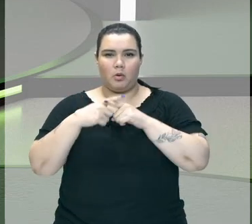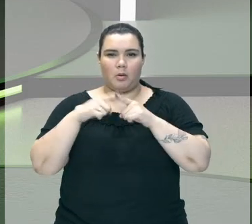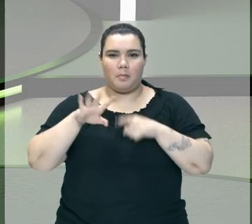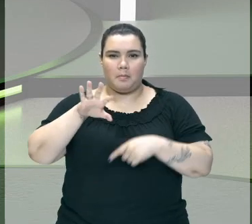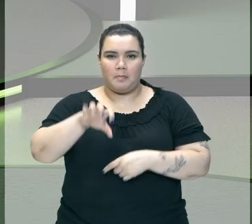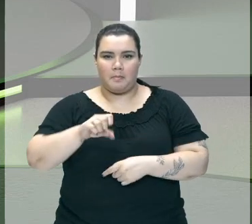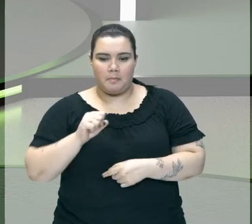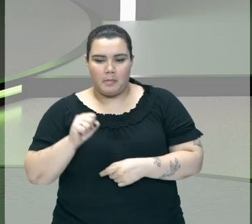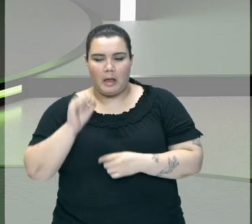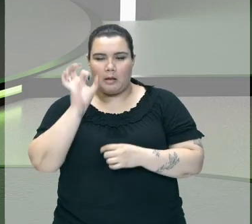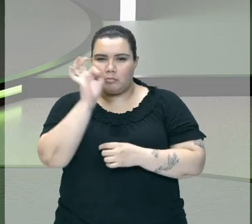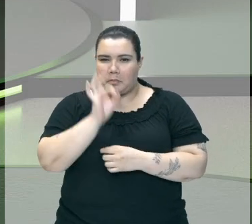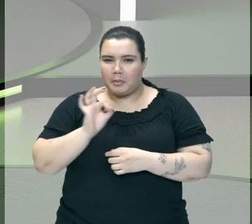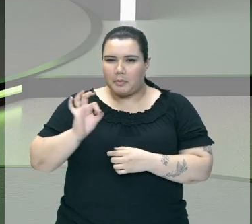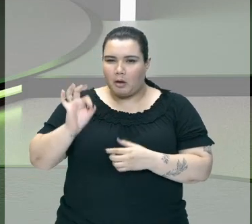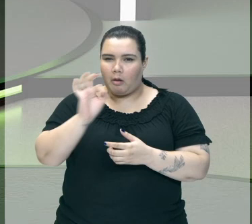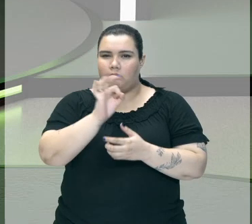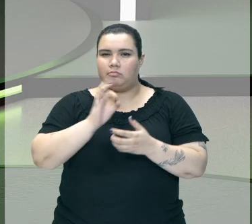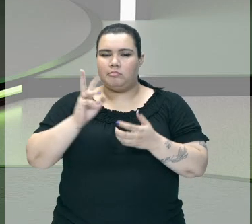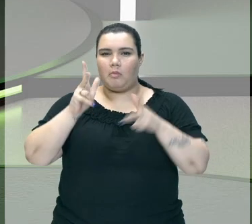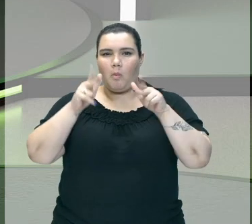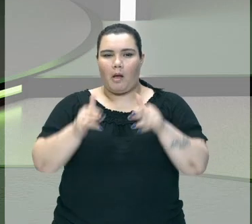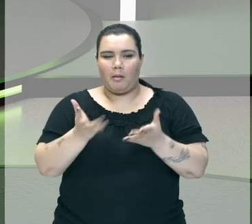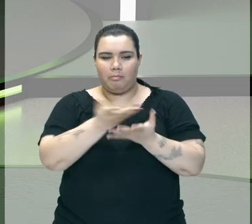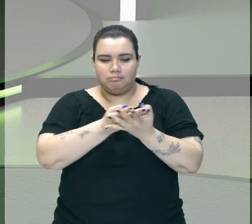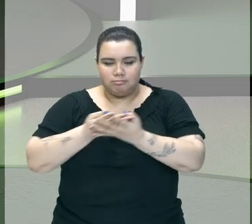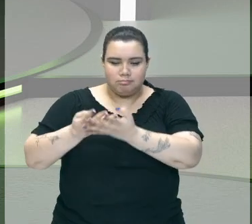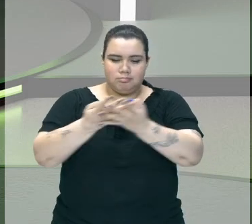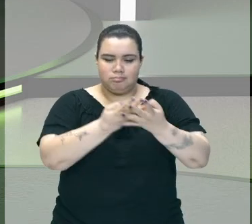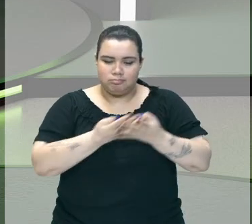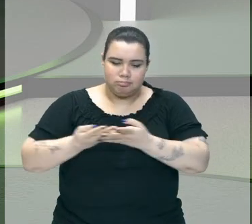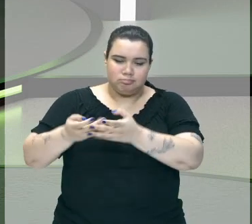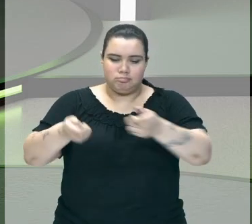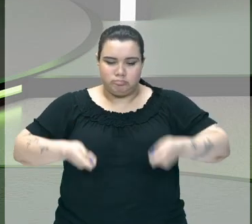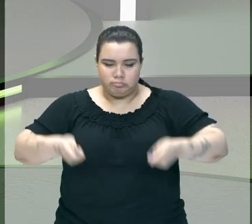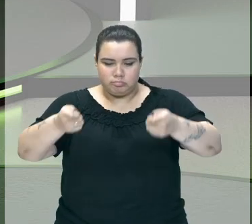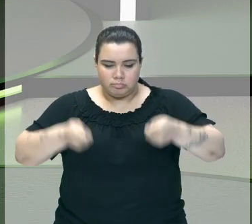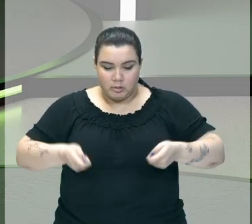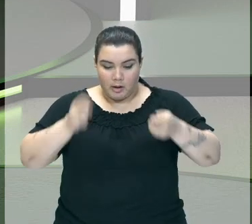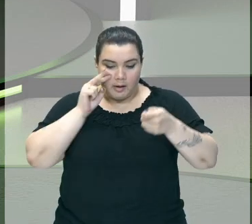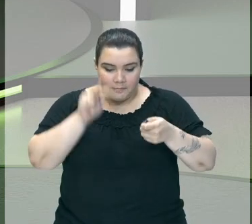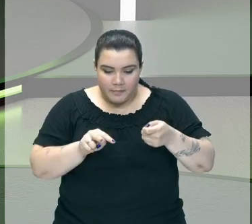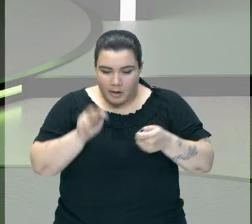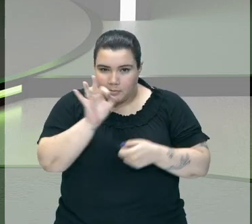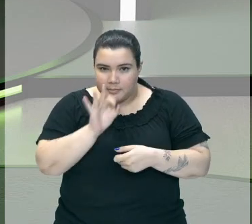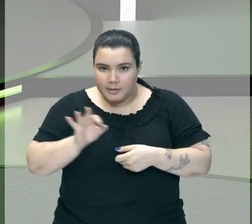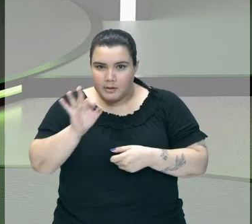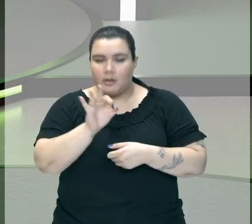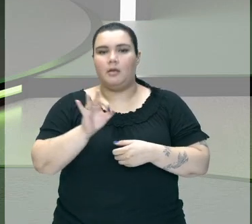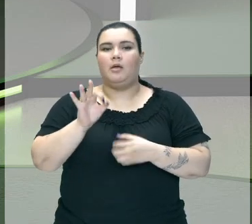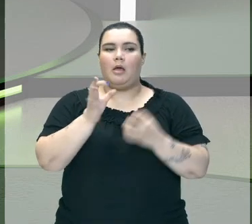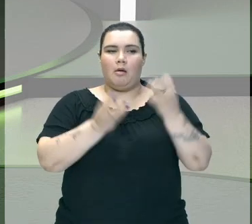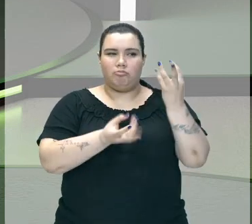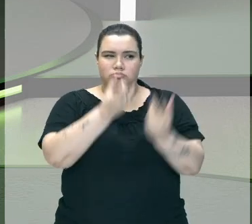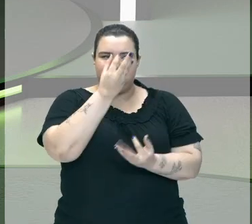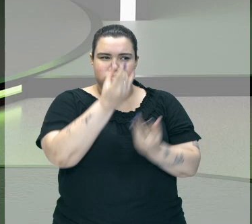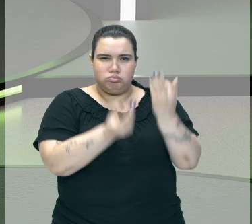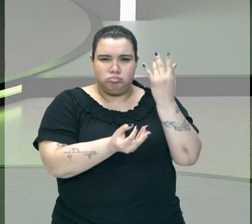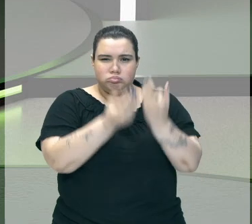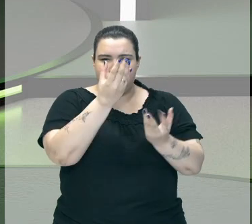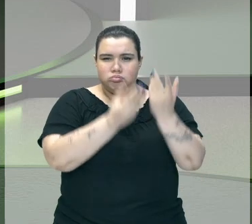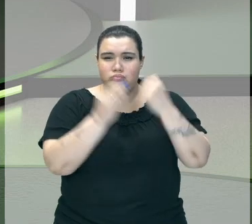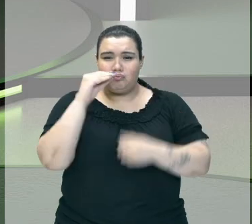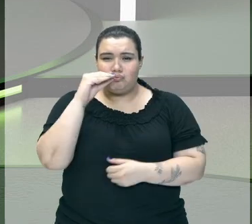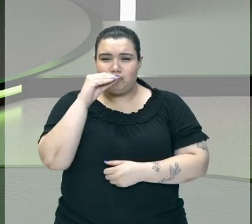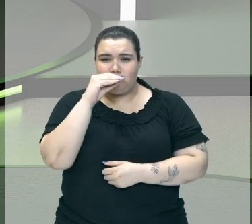De minério Então nós Precisamos trabalhar Aquele material Aquecer em altas Temperaturas Para que a gente